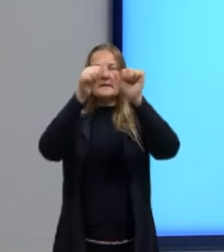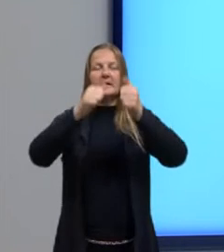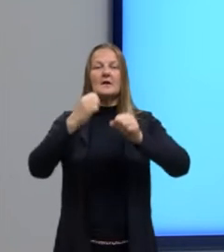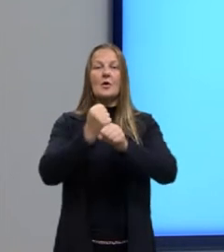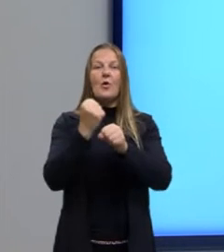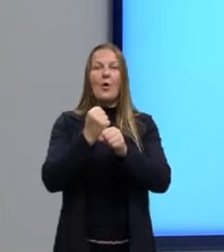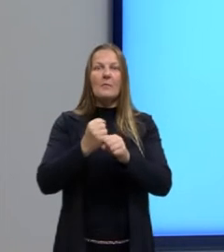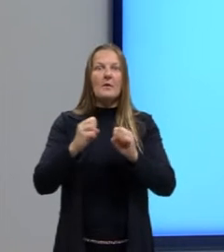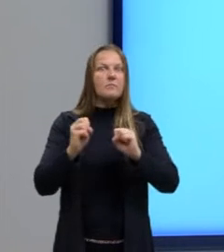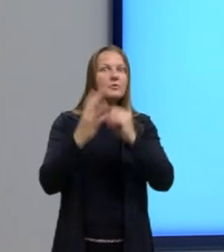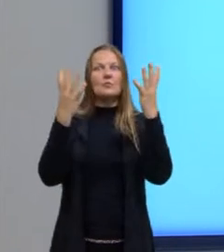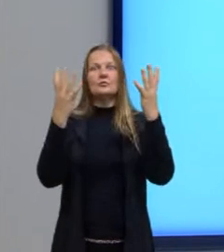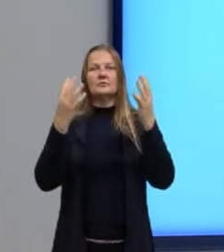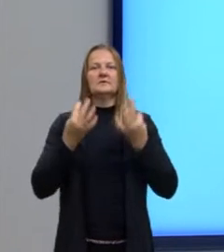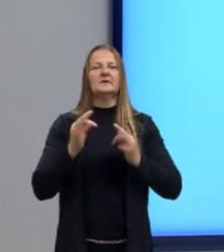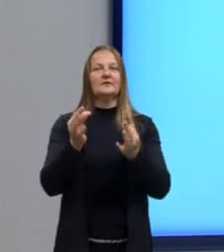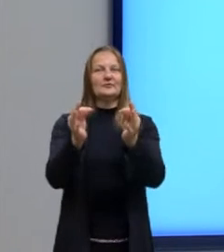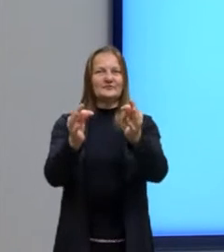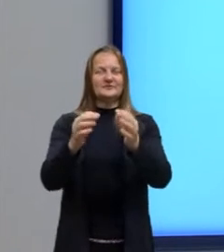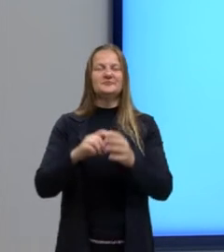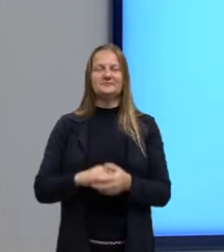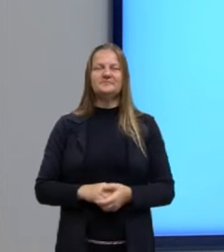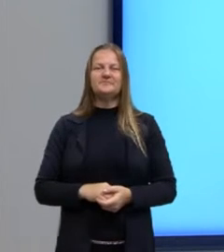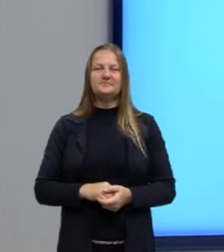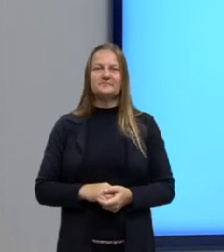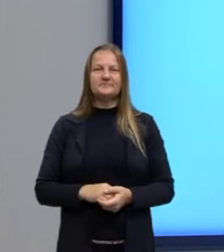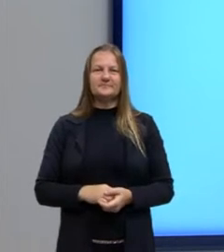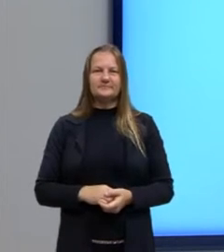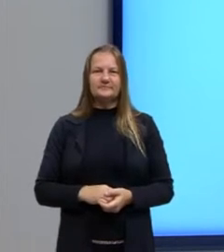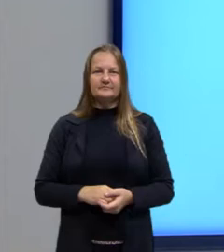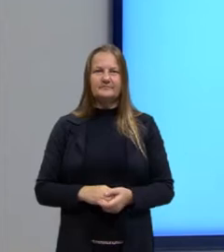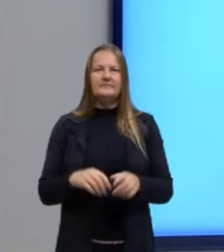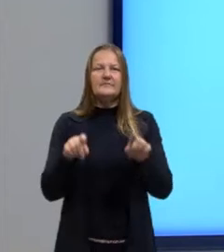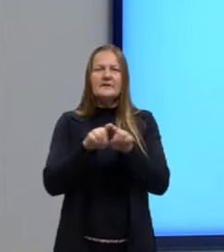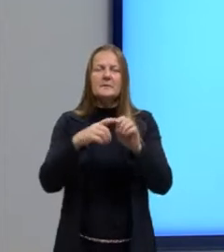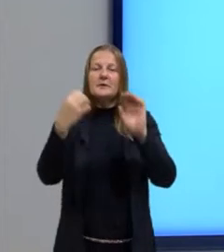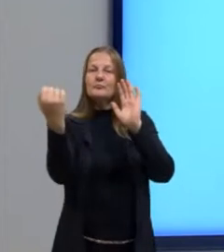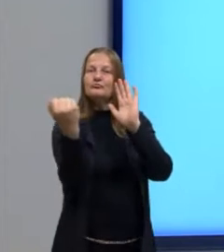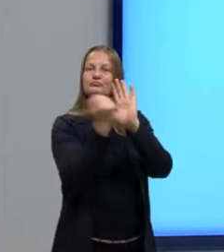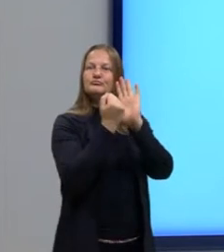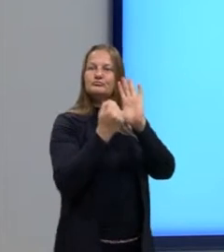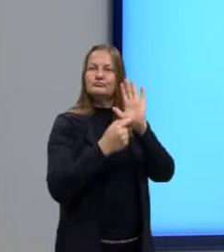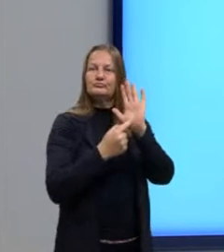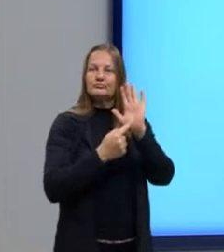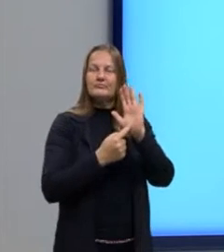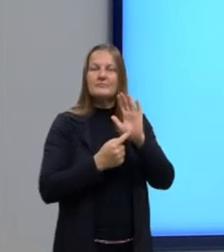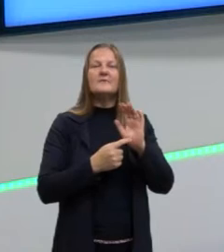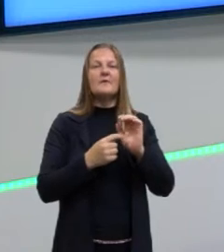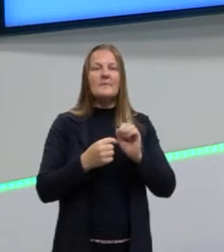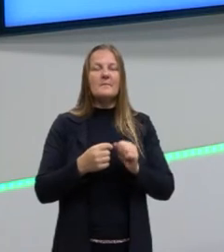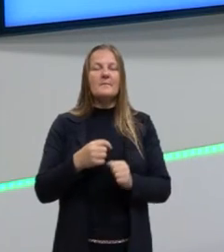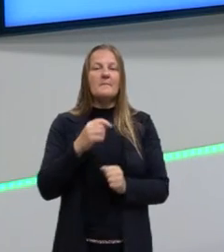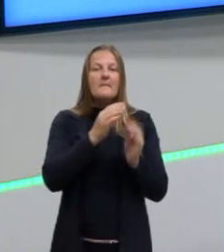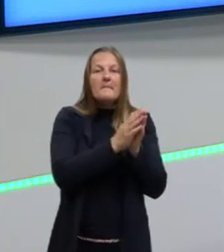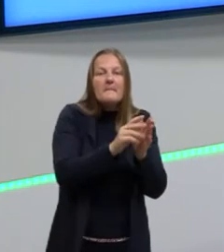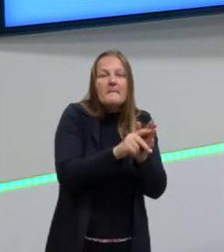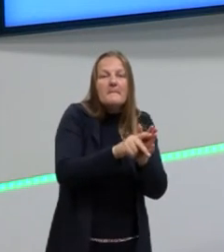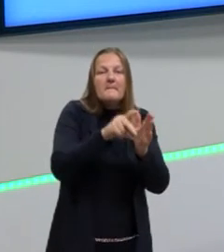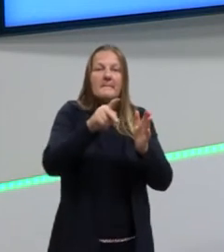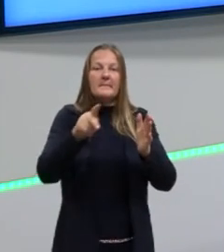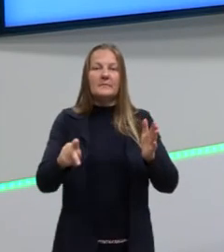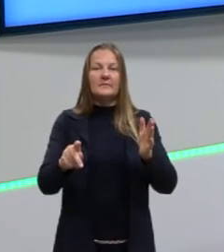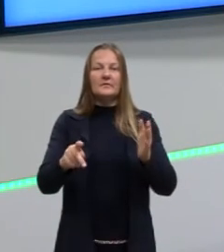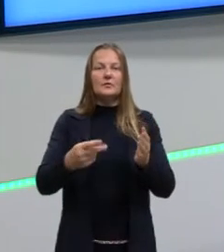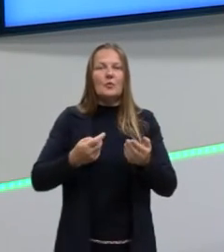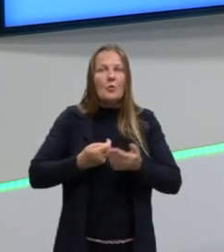esse boom tecnológico e essa marca deste período, que foi também essa questão